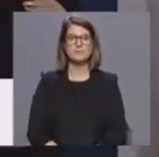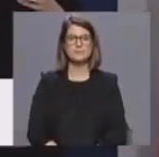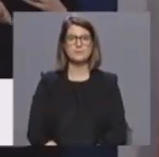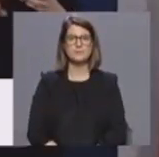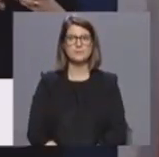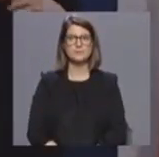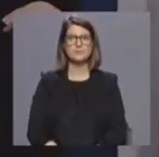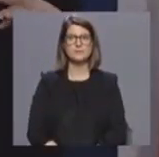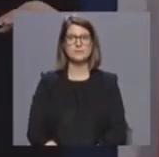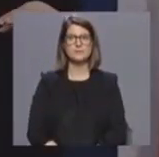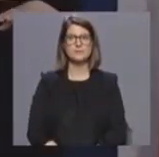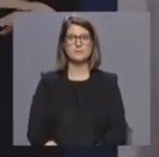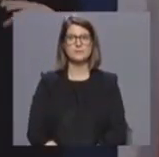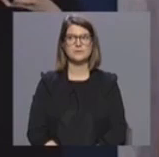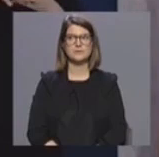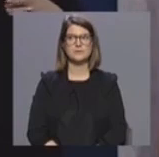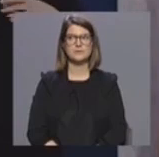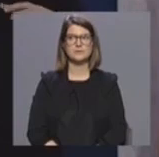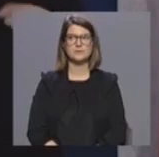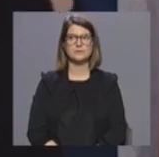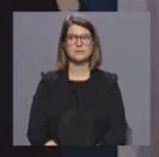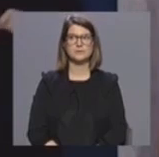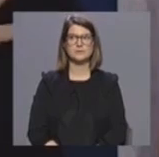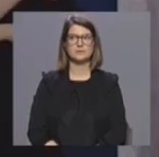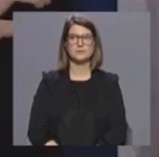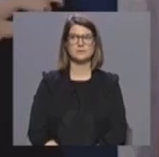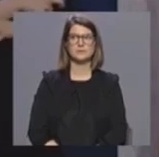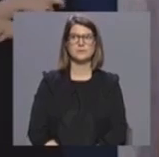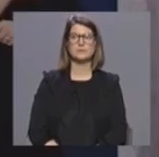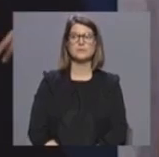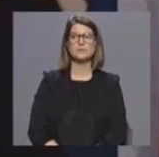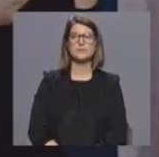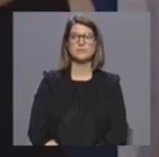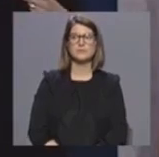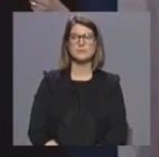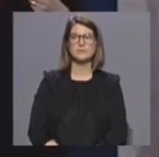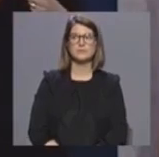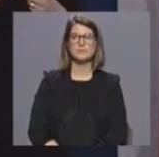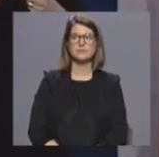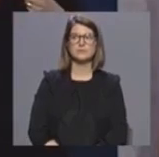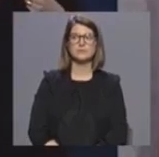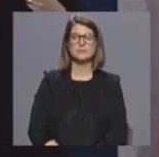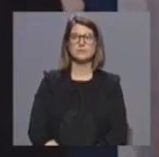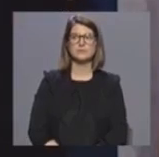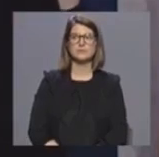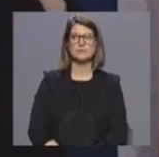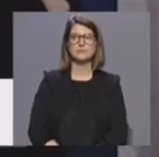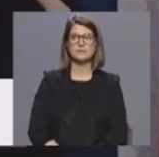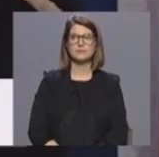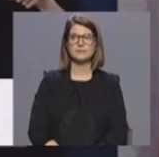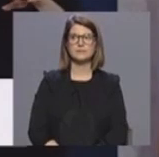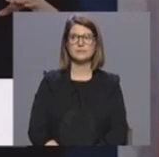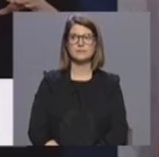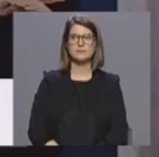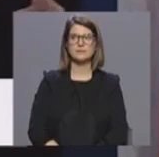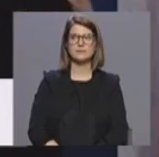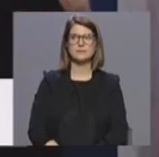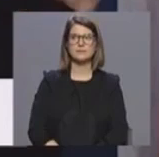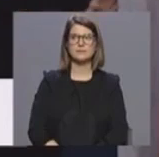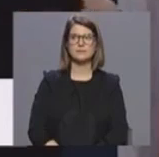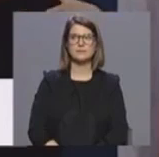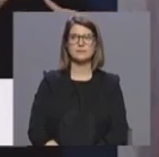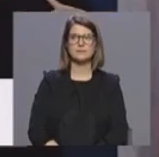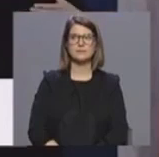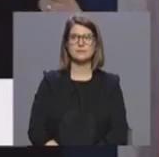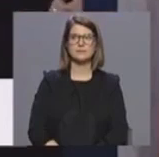na avaliação dessas entidades, e cito, a anterior implementação dos cordões sanitários